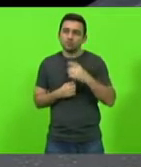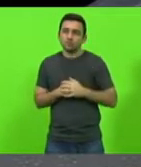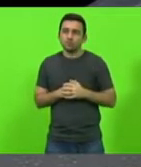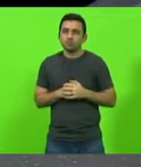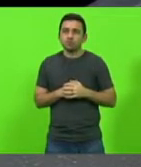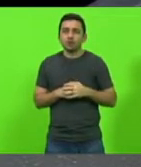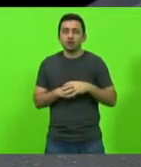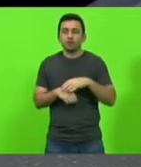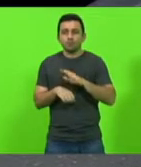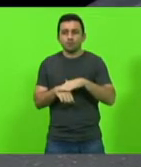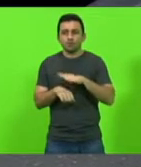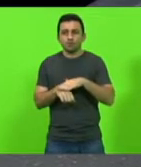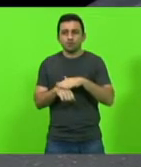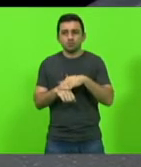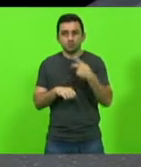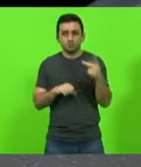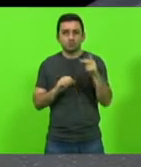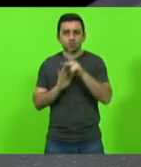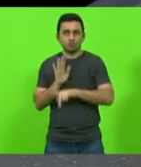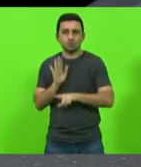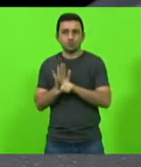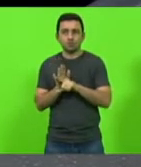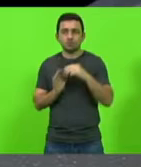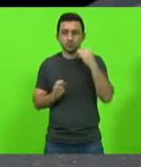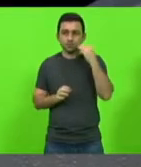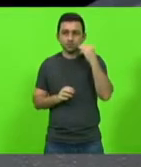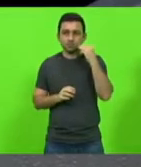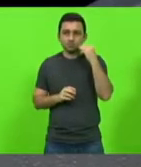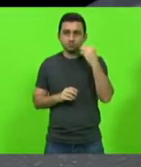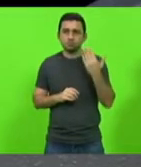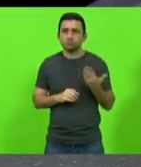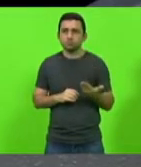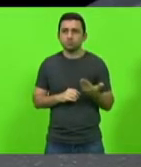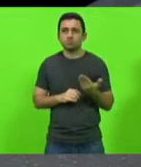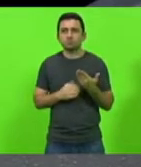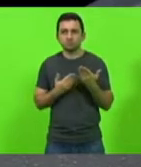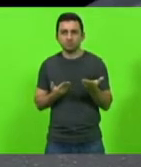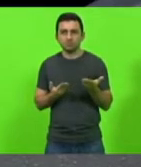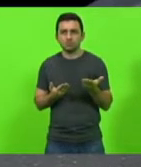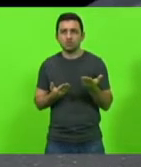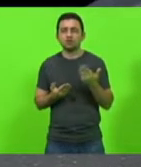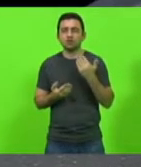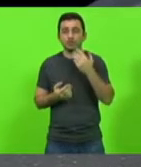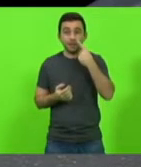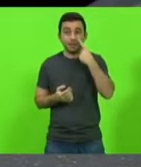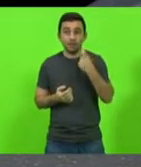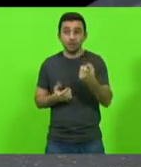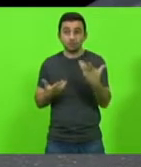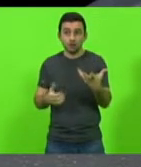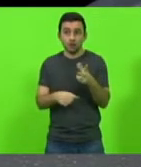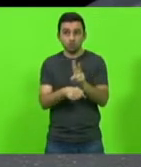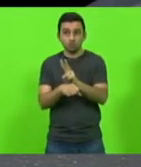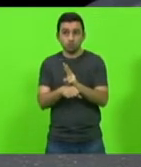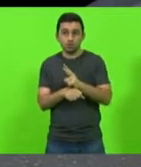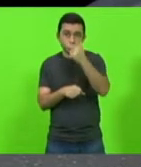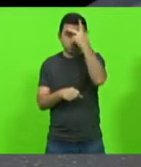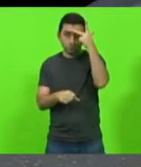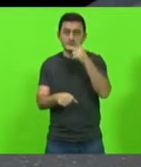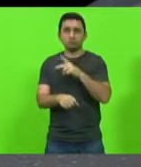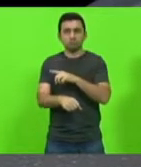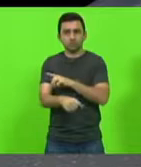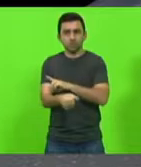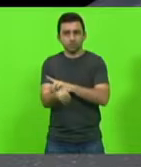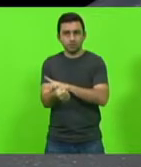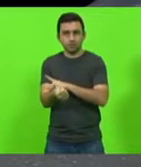proponente do projeto de lei o Márcio ele tem todo o bom interesse em proteger as pessoas com diabetes que merece